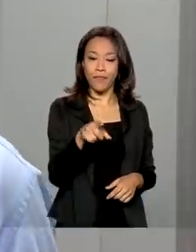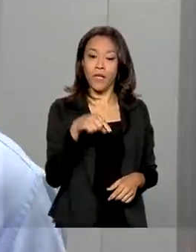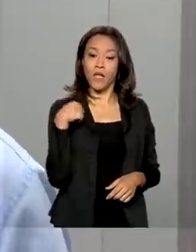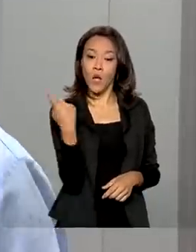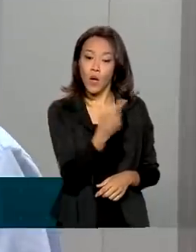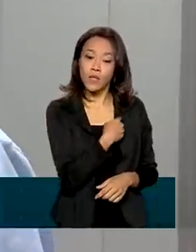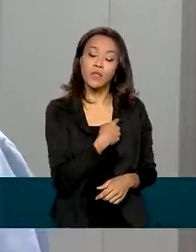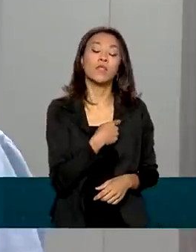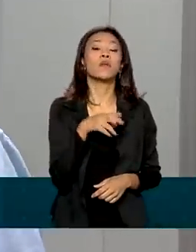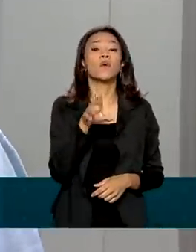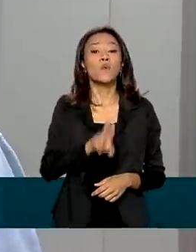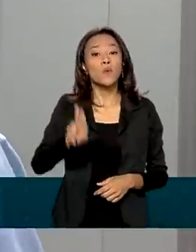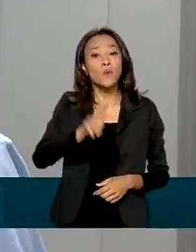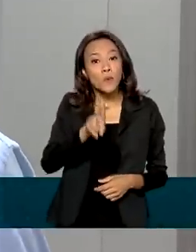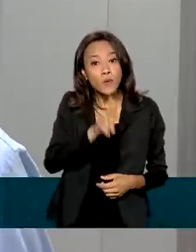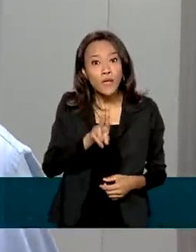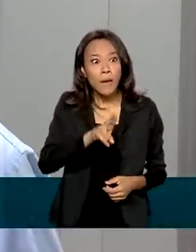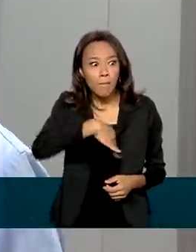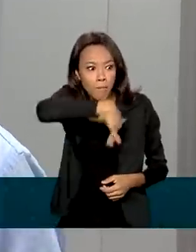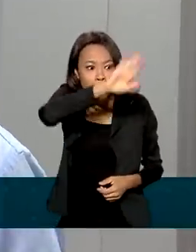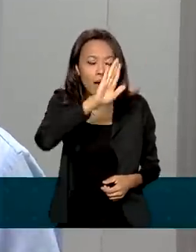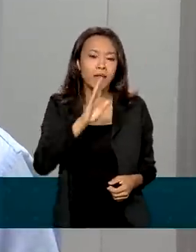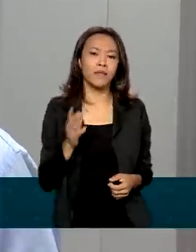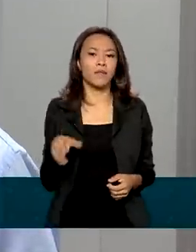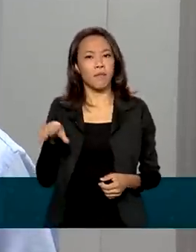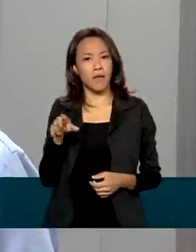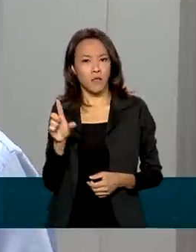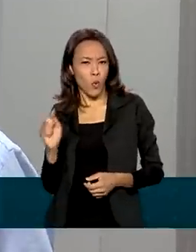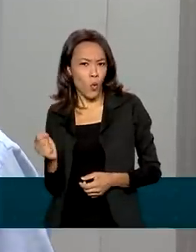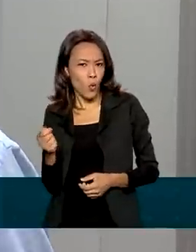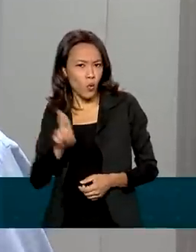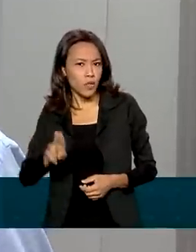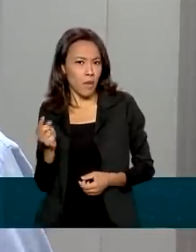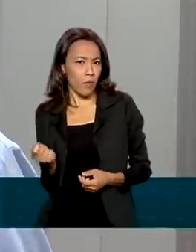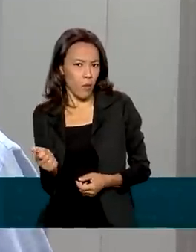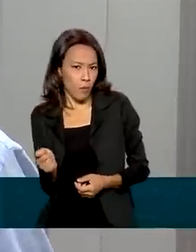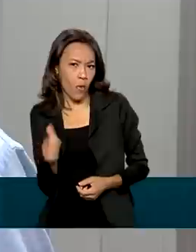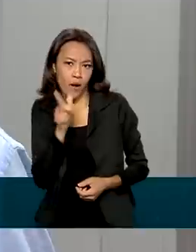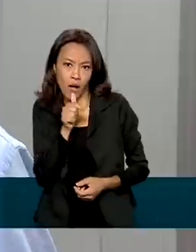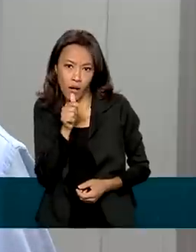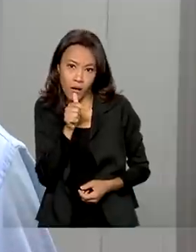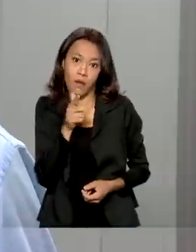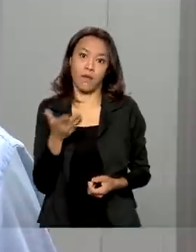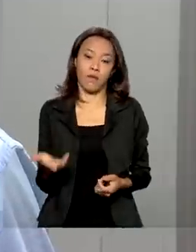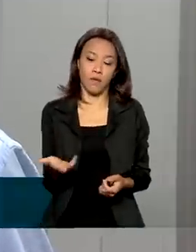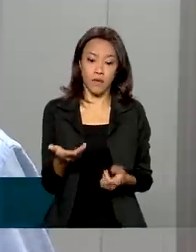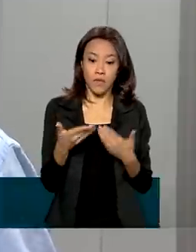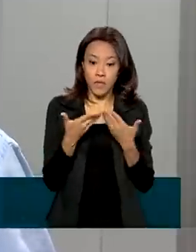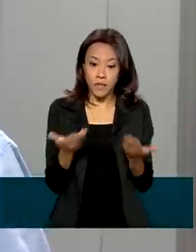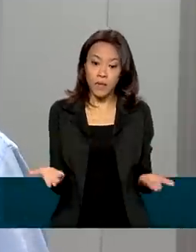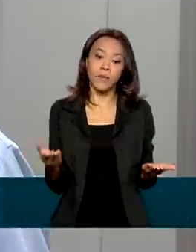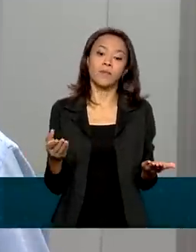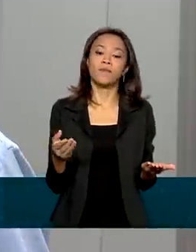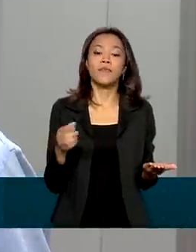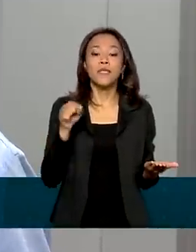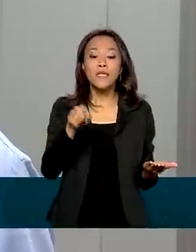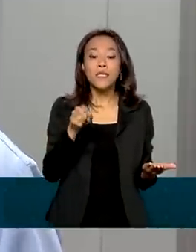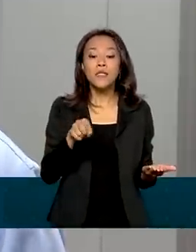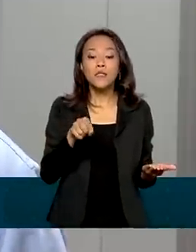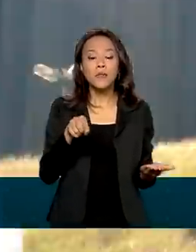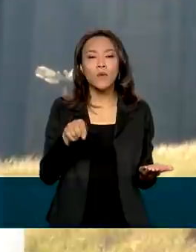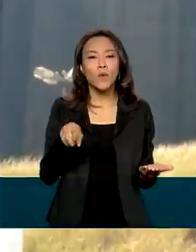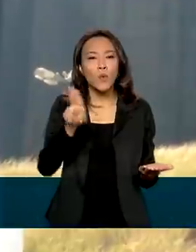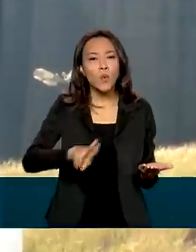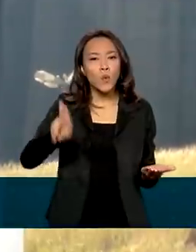fazer mais com menos, que é operar as unidades geradoras na região de maior rendimento, onde elas consomem